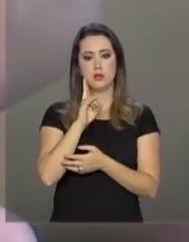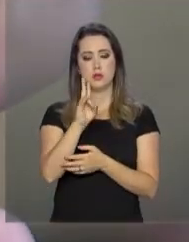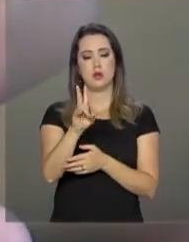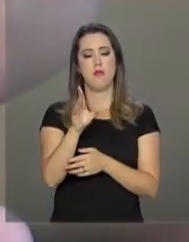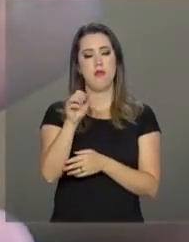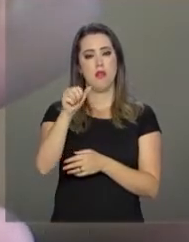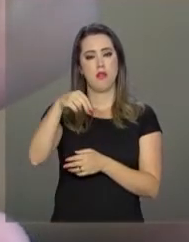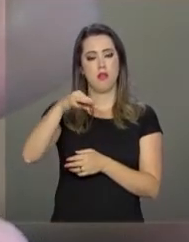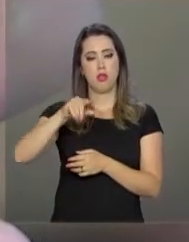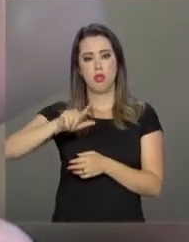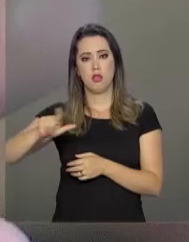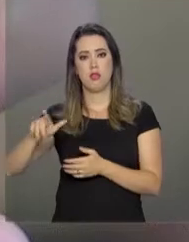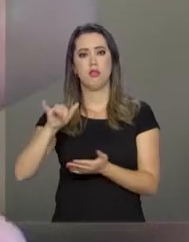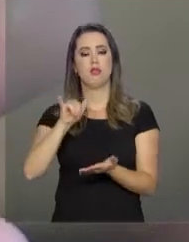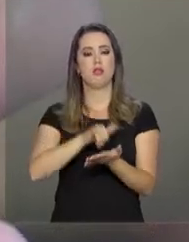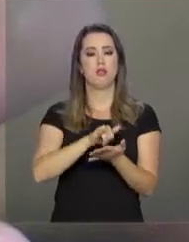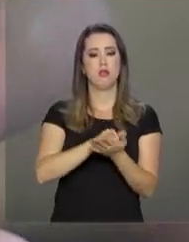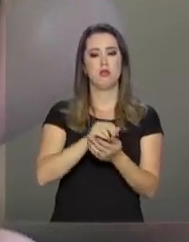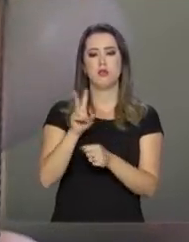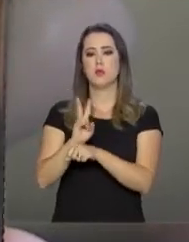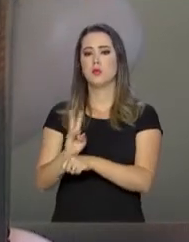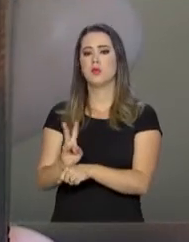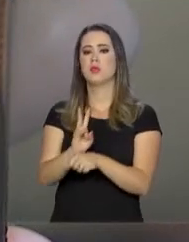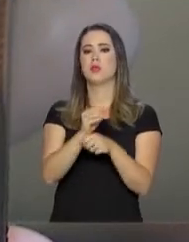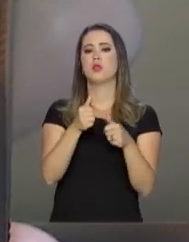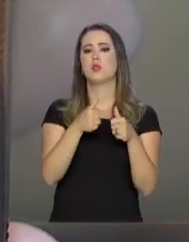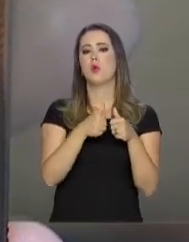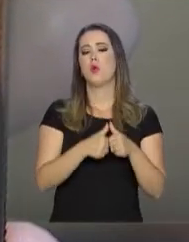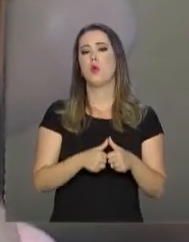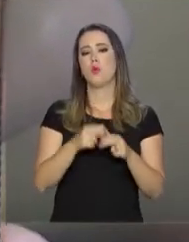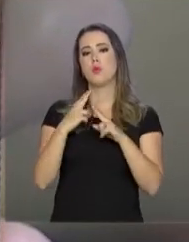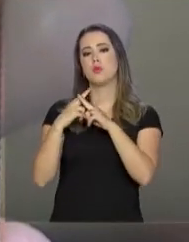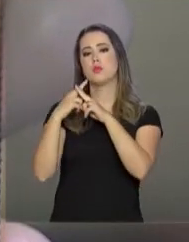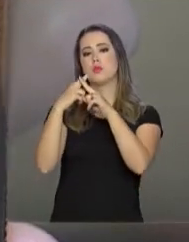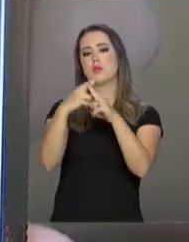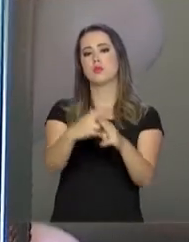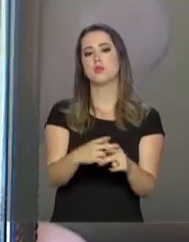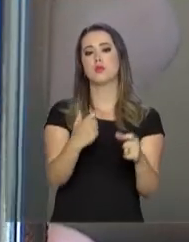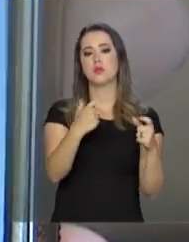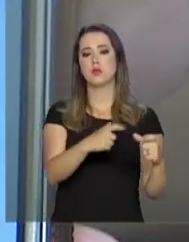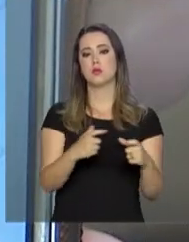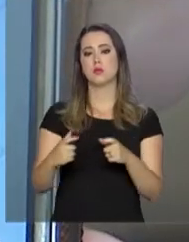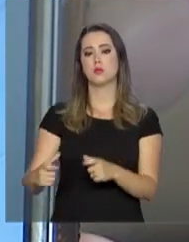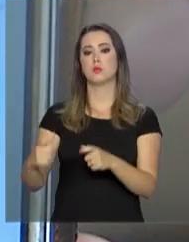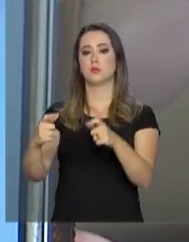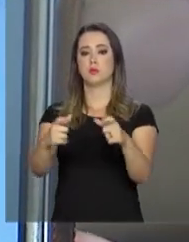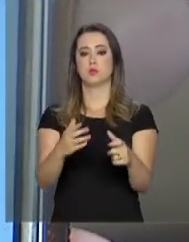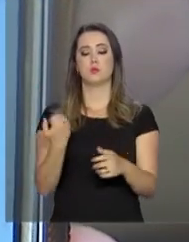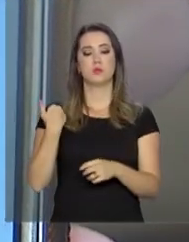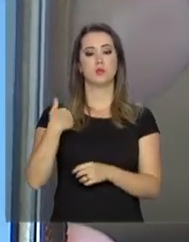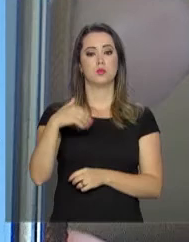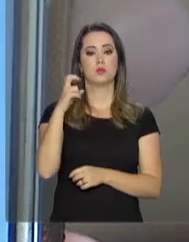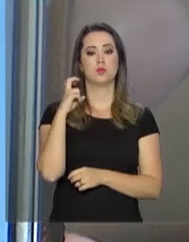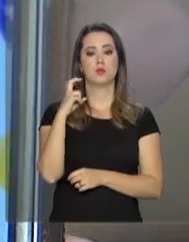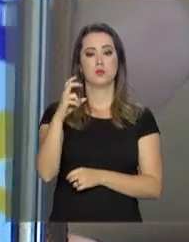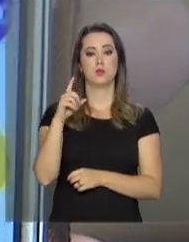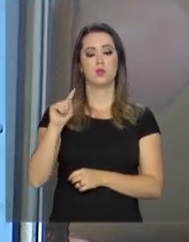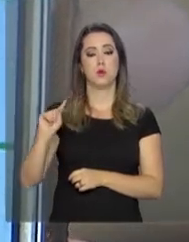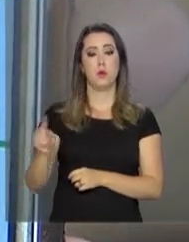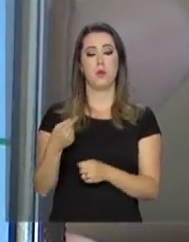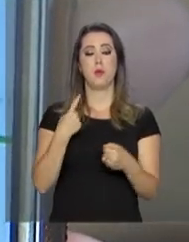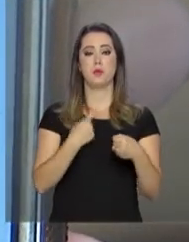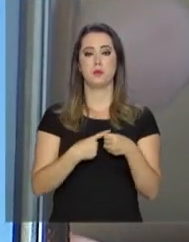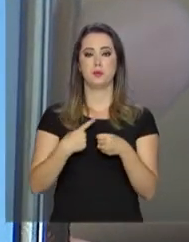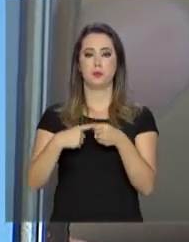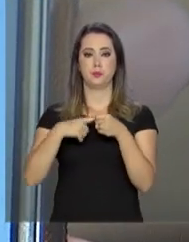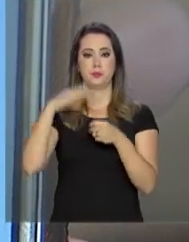Móvel. Nele, é possível fiscalizar como está o sinal da operadora em cada um dos mais de 5 mil municípios